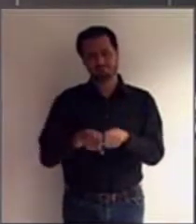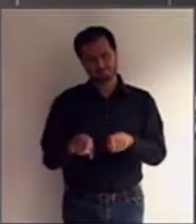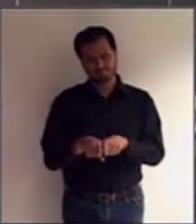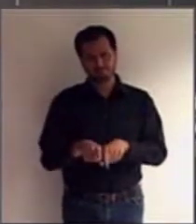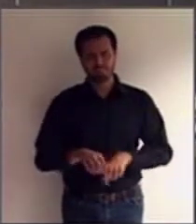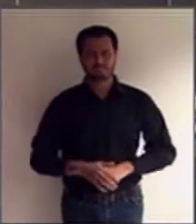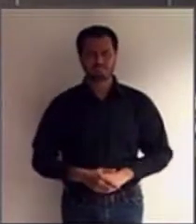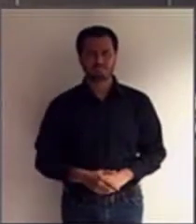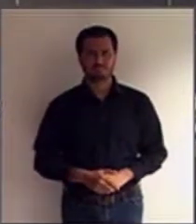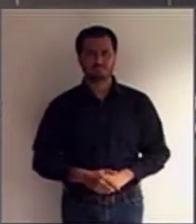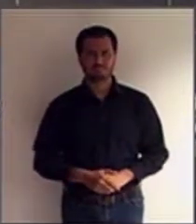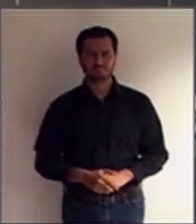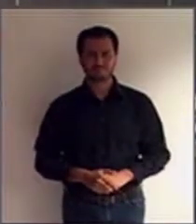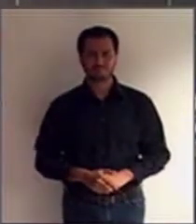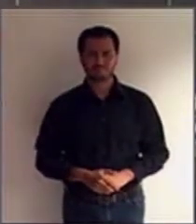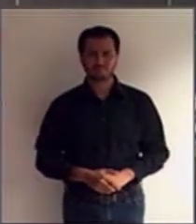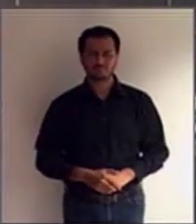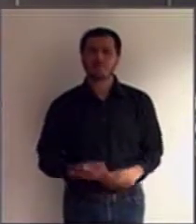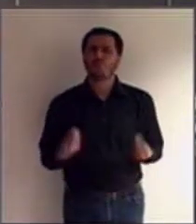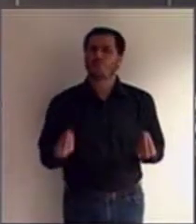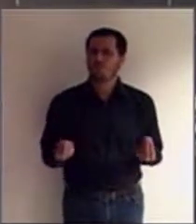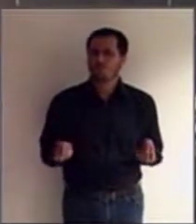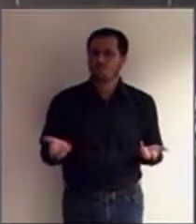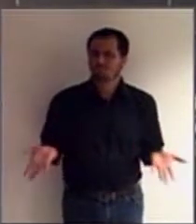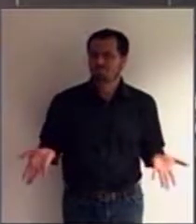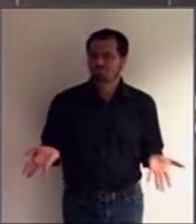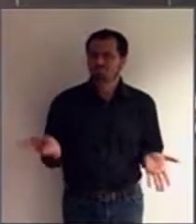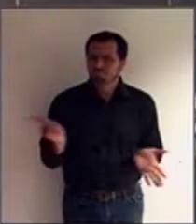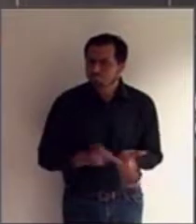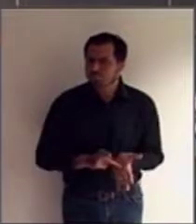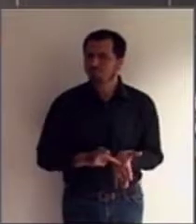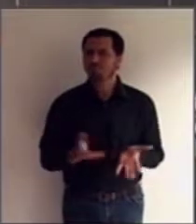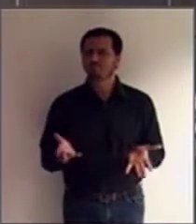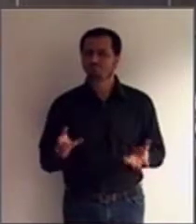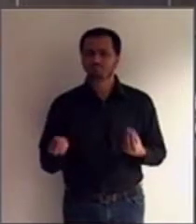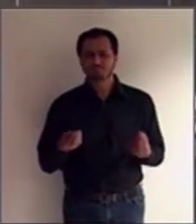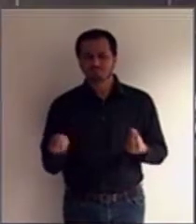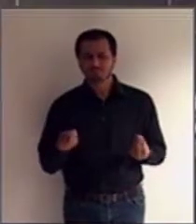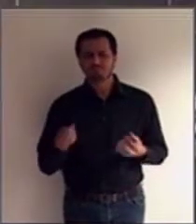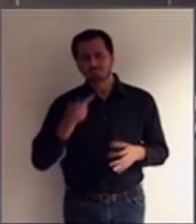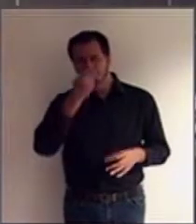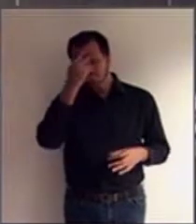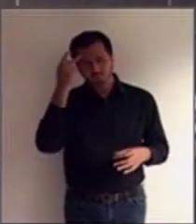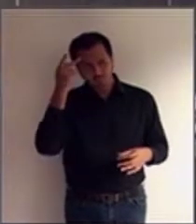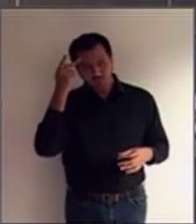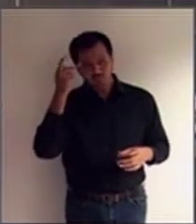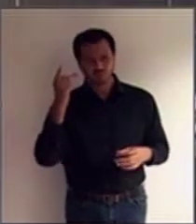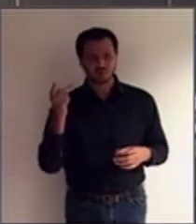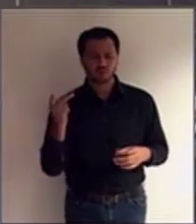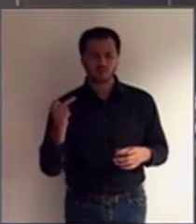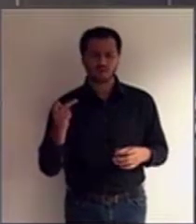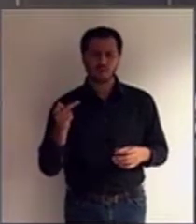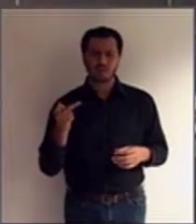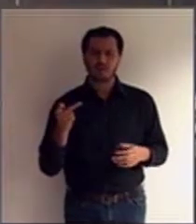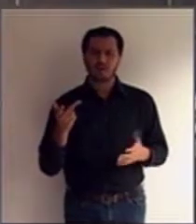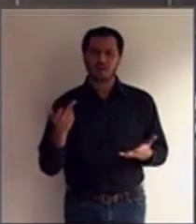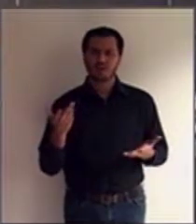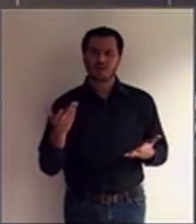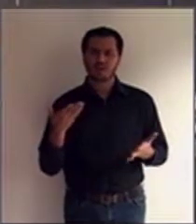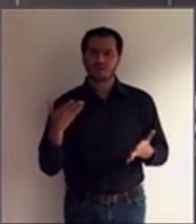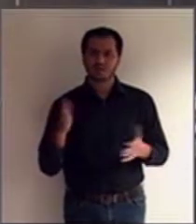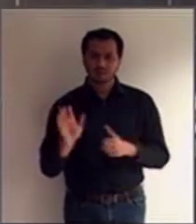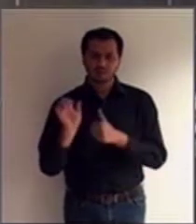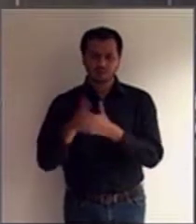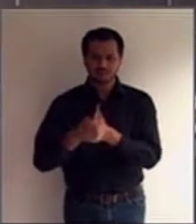Como é que fica na prática uma pessoa apenas parcialmente interditada? A legislação